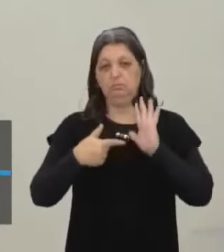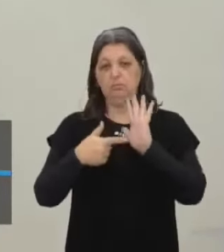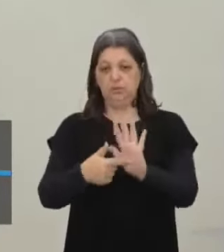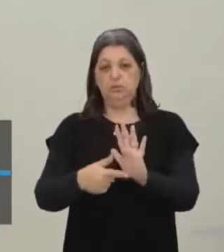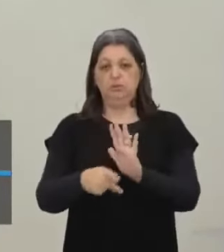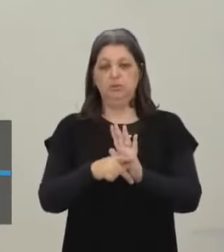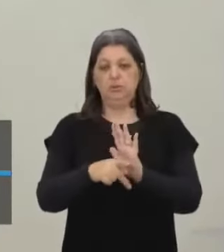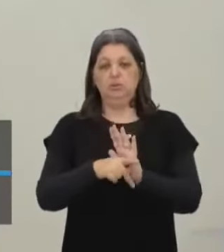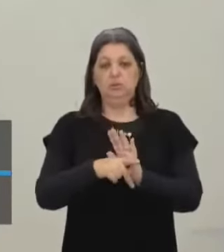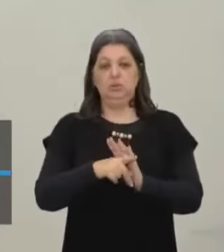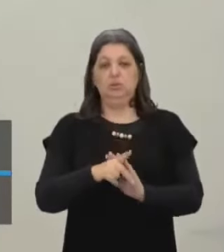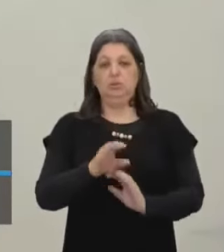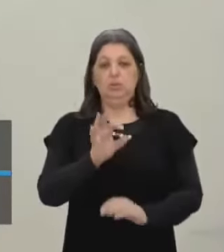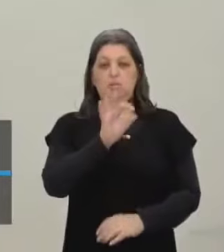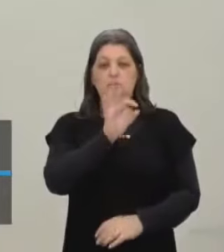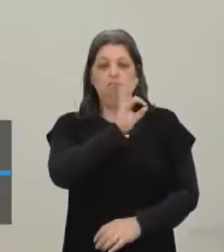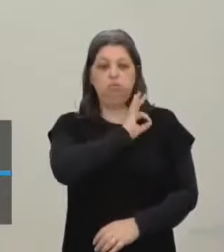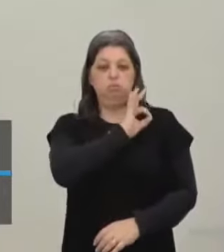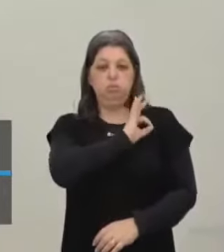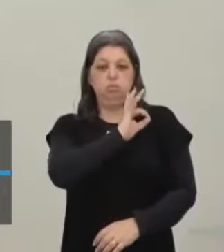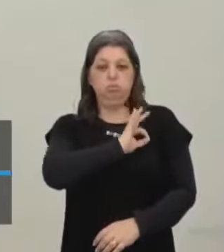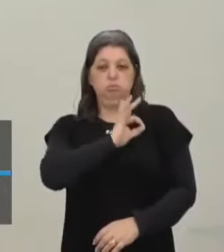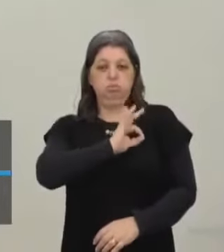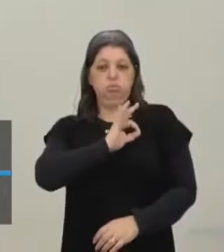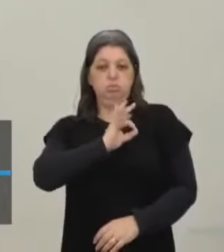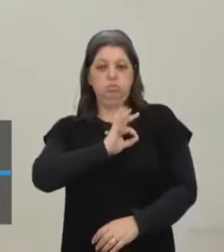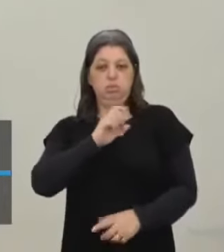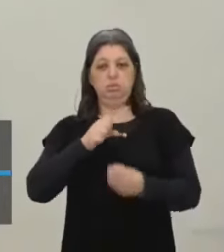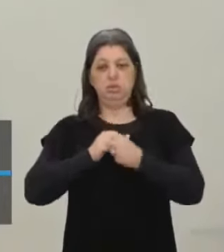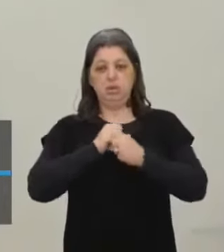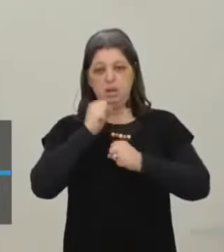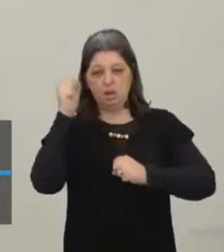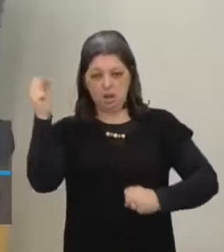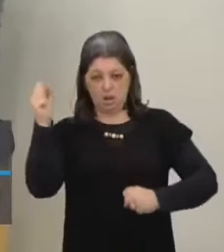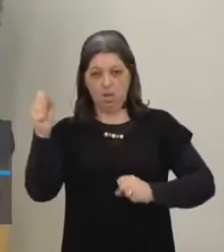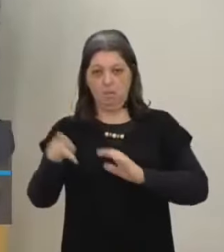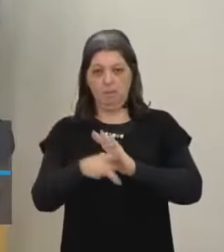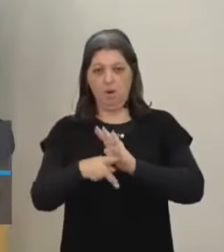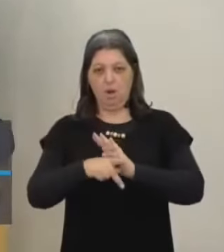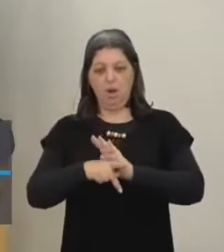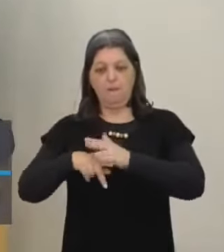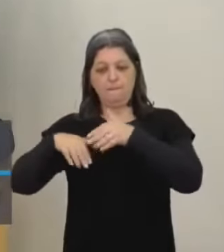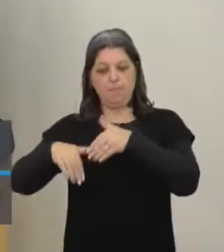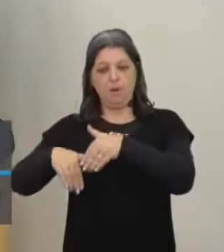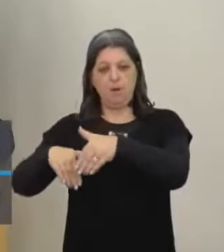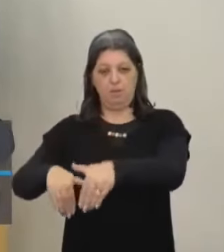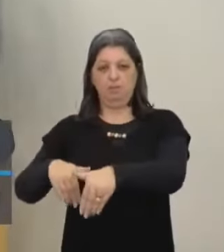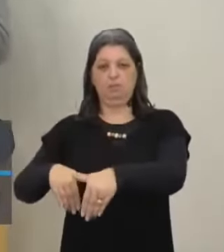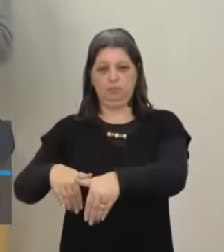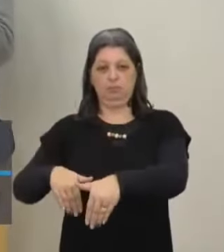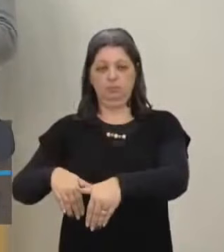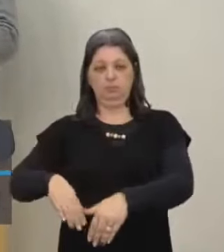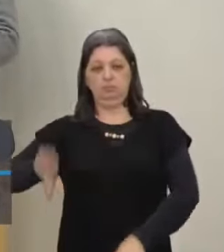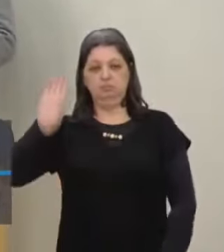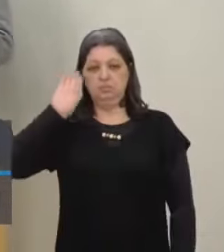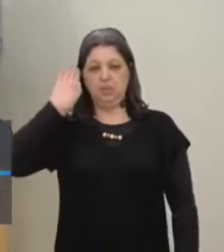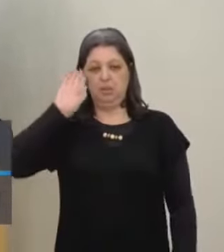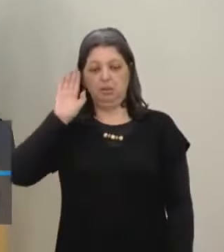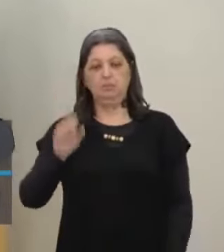Através de medalhas Não basta ser rei Ele tem que ser um herói militar Tem que participar Tem que participar Olha só aqui